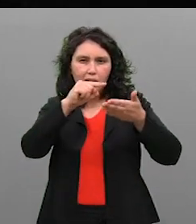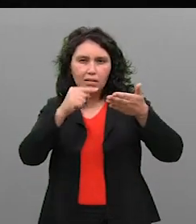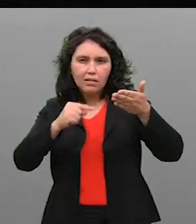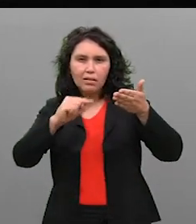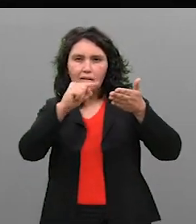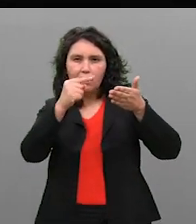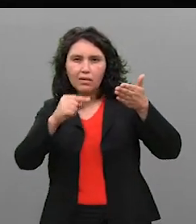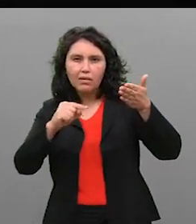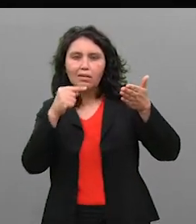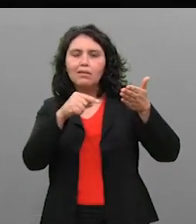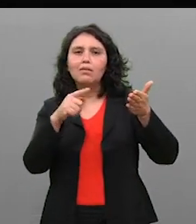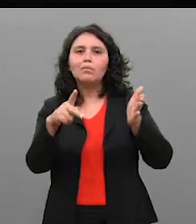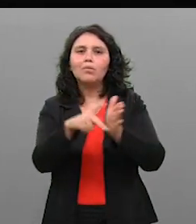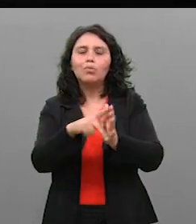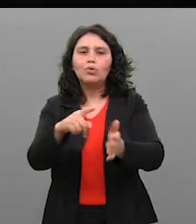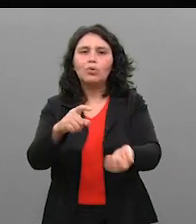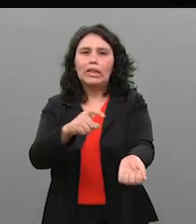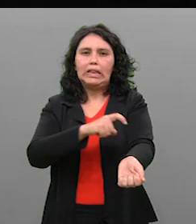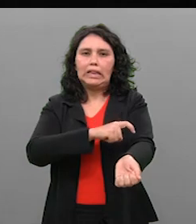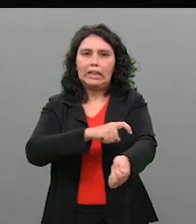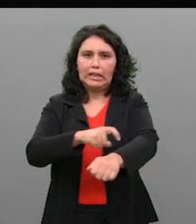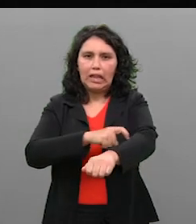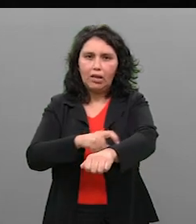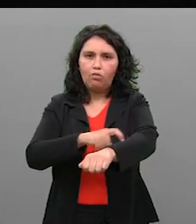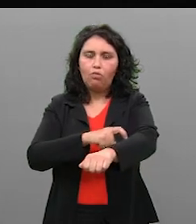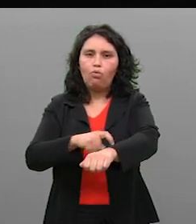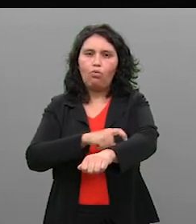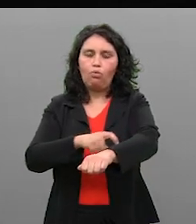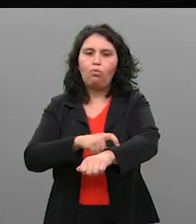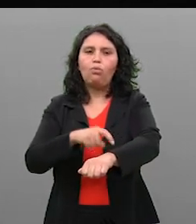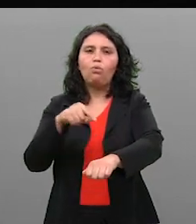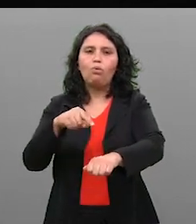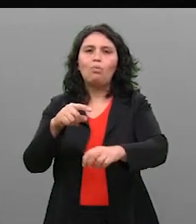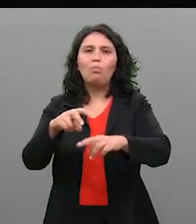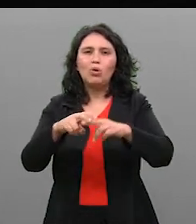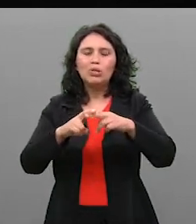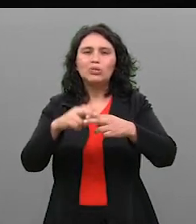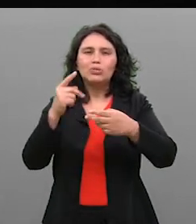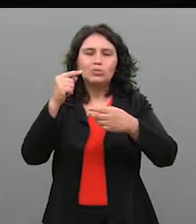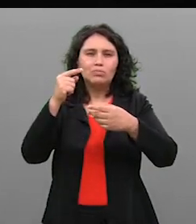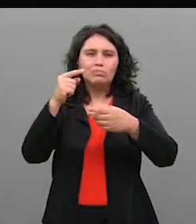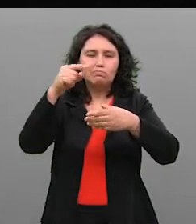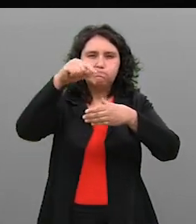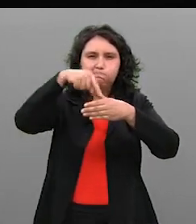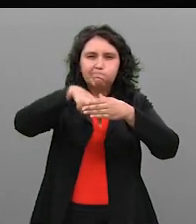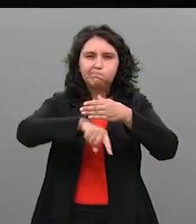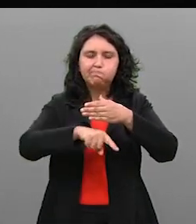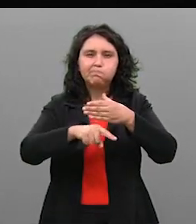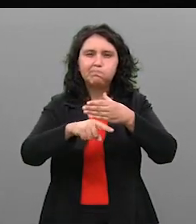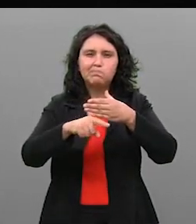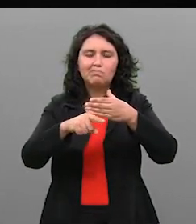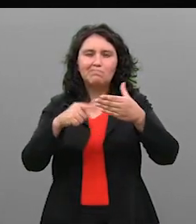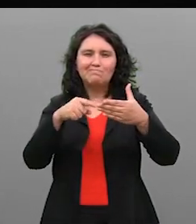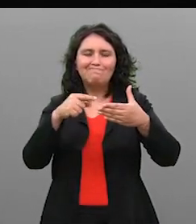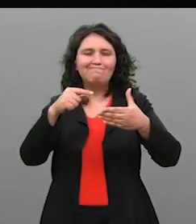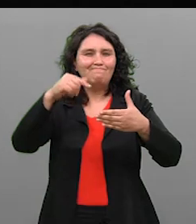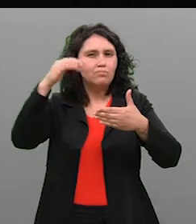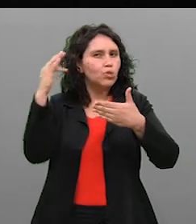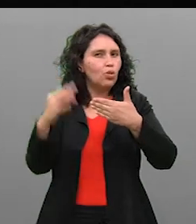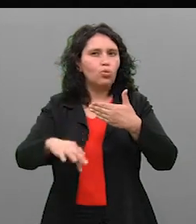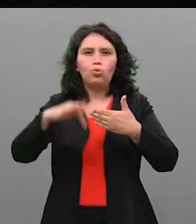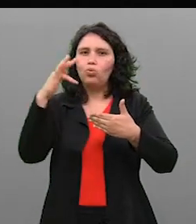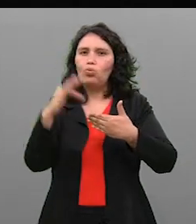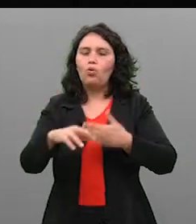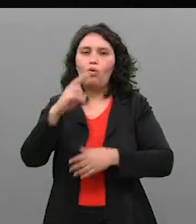maquete, são as terminações nervosas. Então, esse peeling, ele atinge as terminações nervosas, então ele gera muita dor.